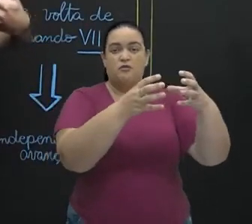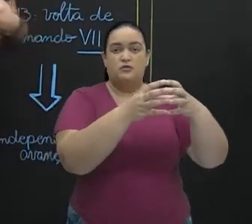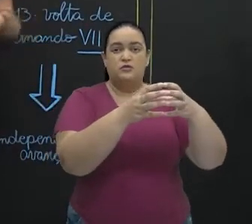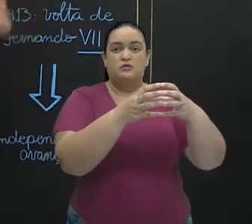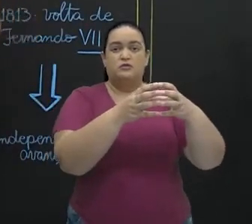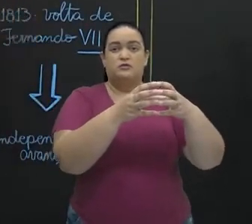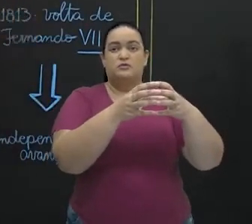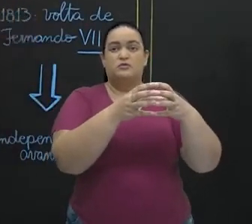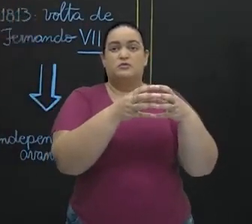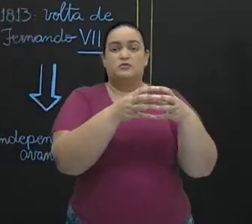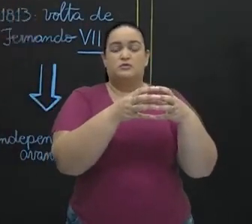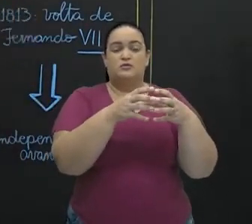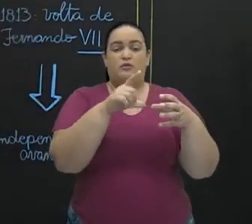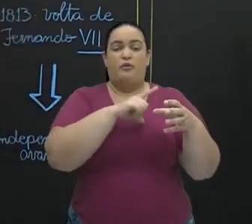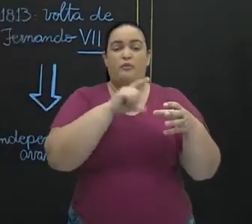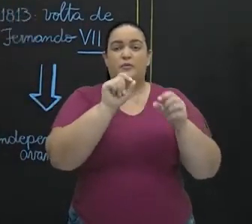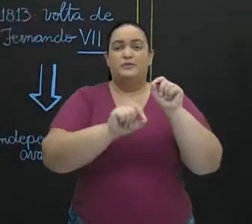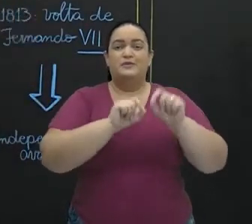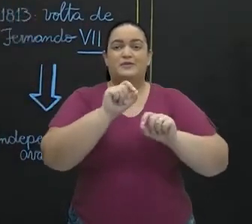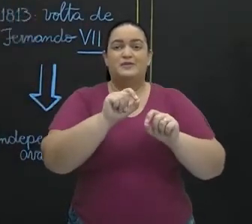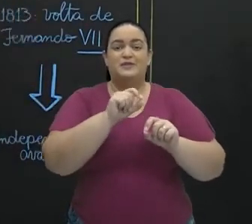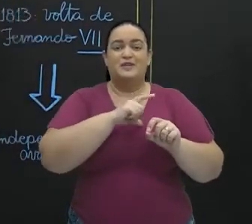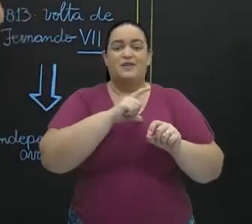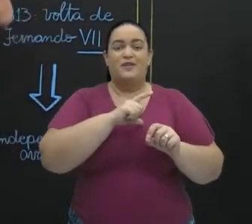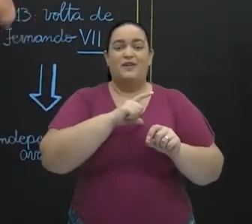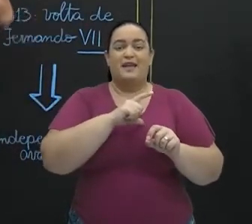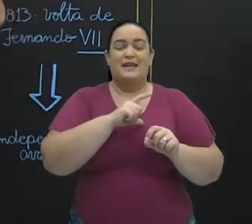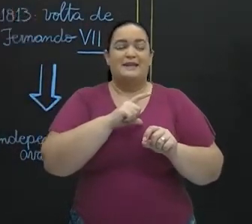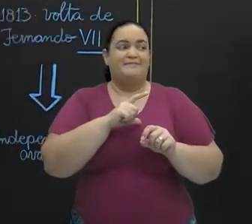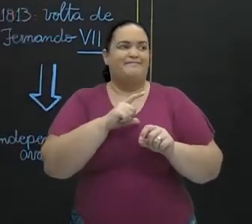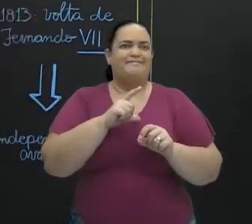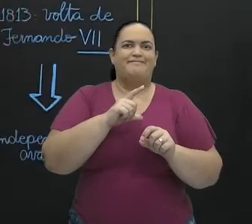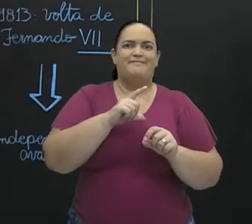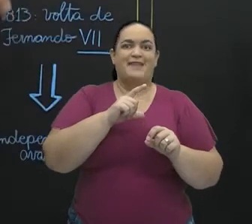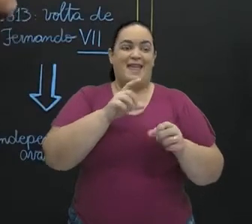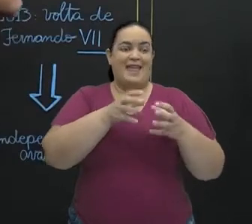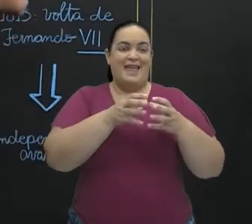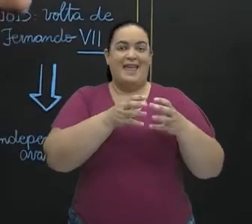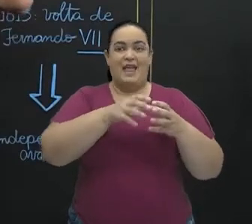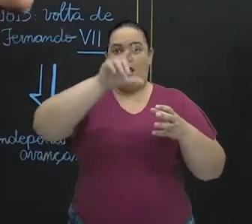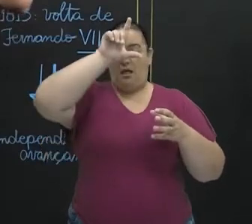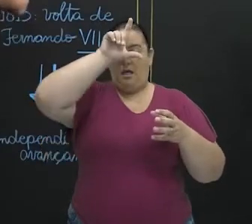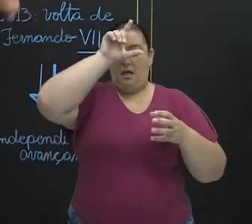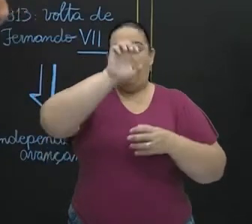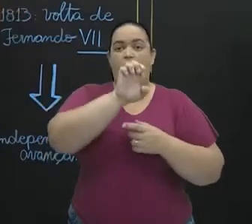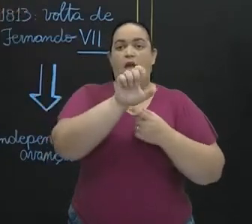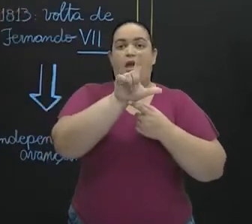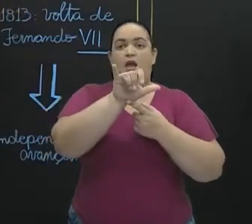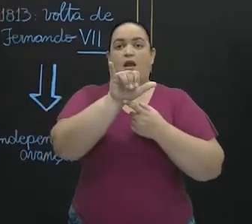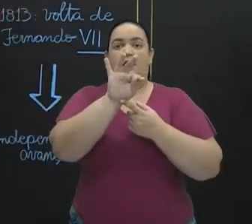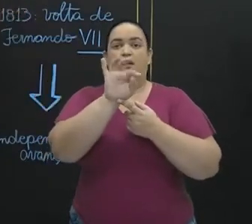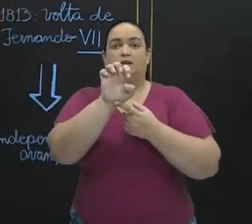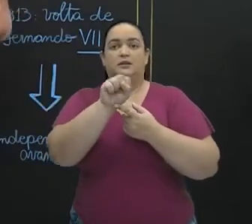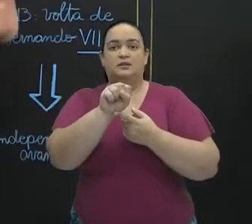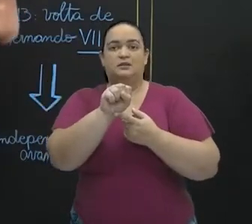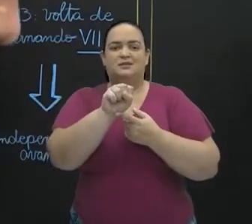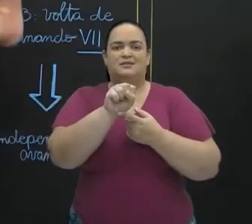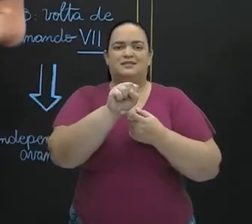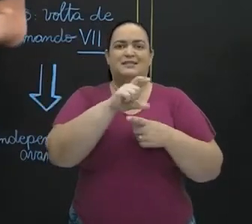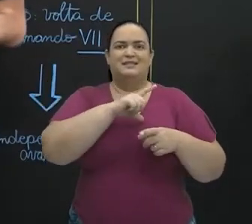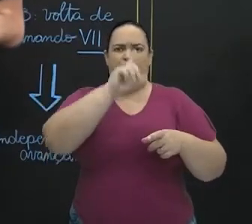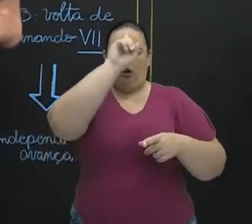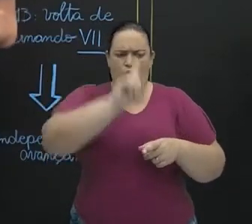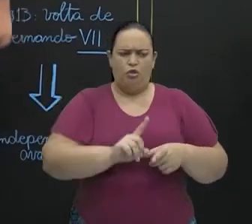espanholas, aquilo que dentro de história se chama as elites crioulas, ou seja, eram proprietários de terra